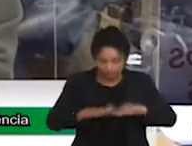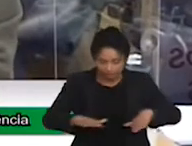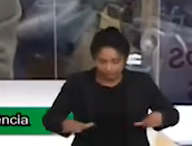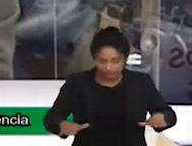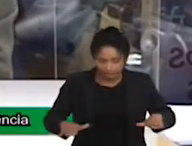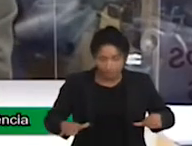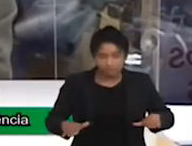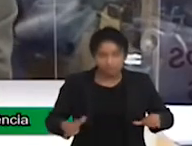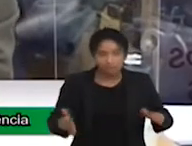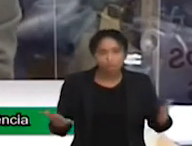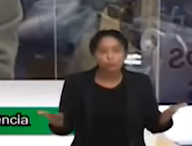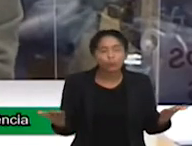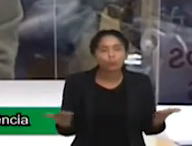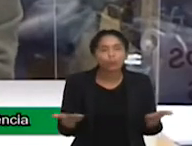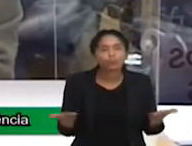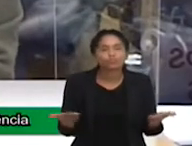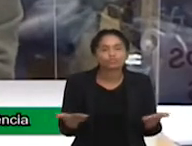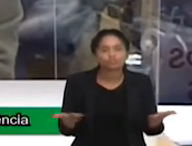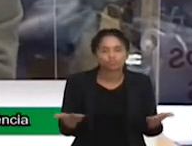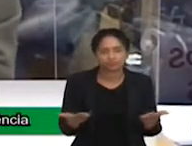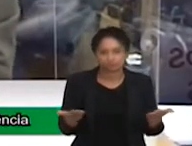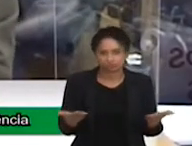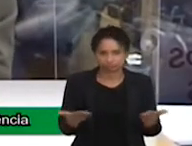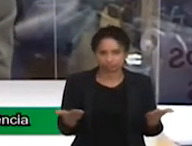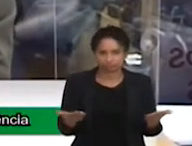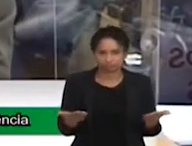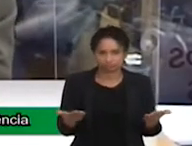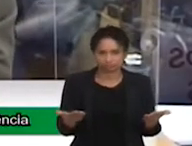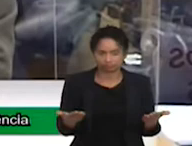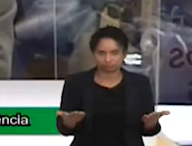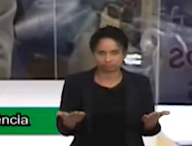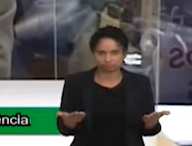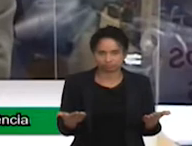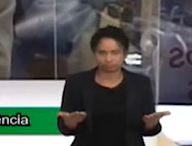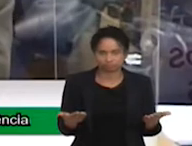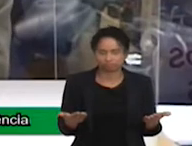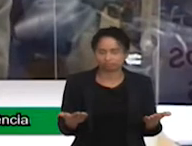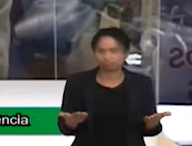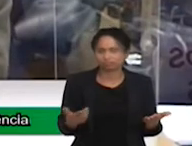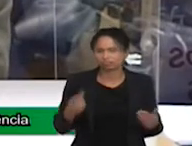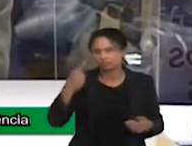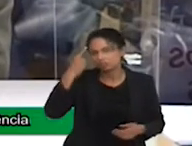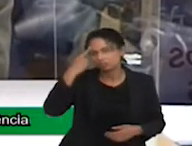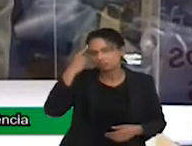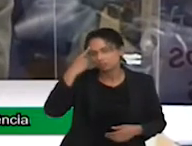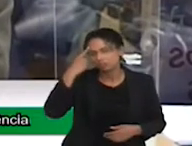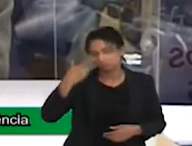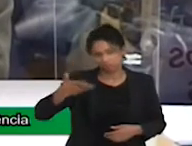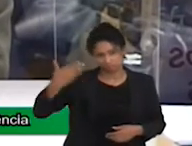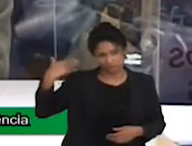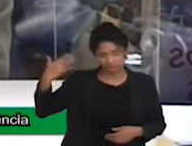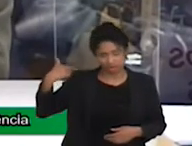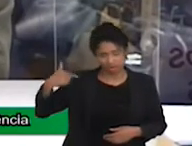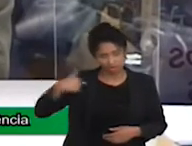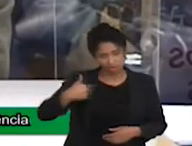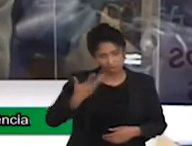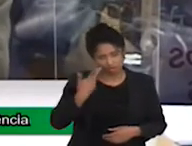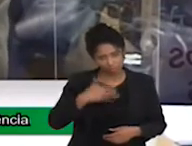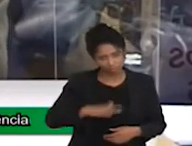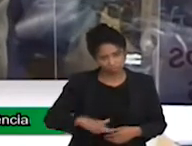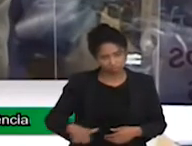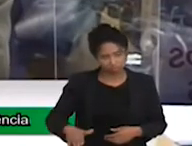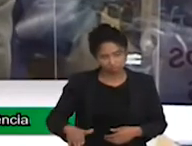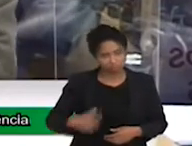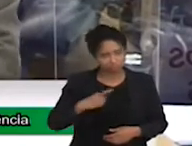A infância passa. Eu não tive infância, porque a minha infância foi marcada com